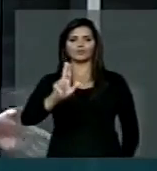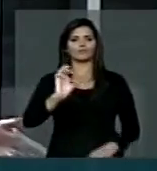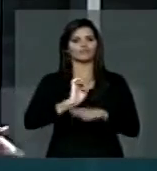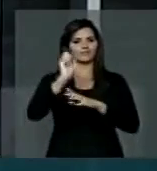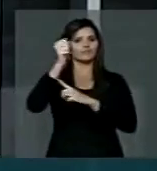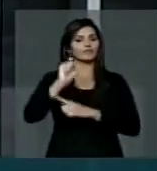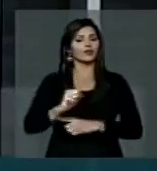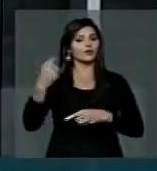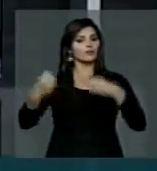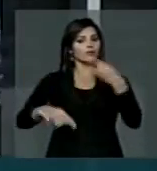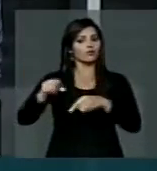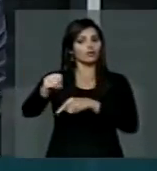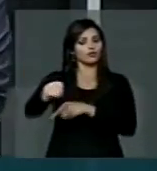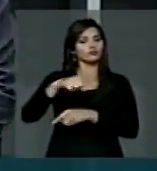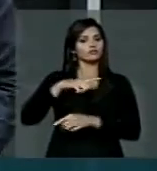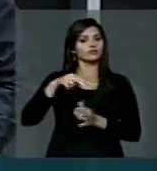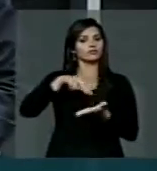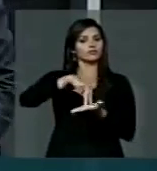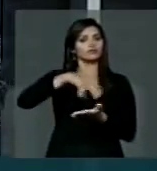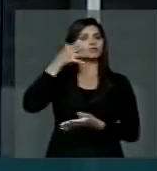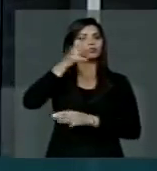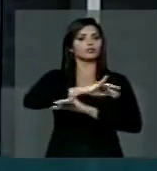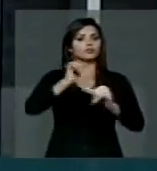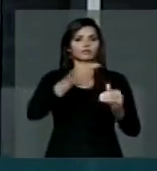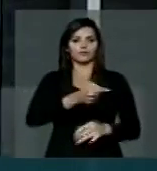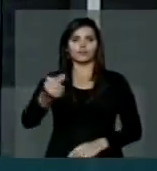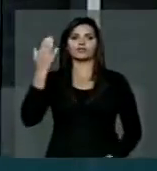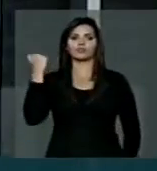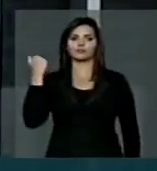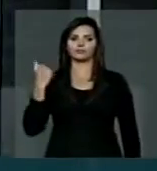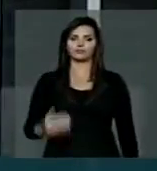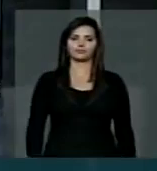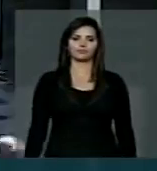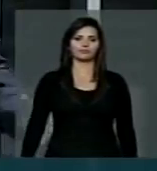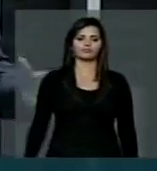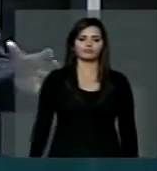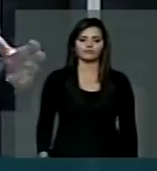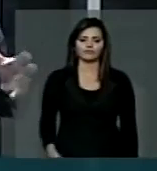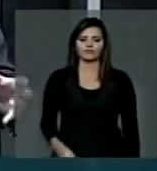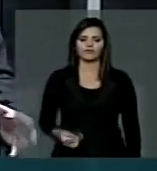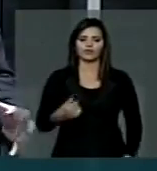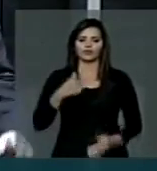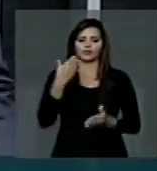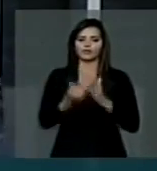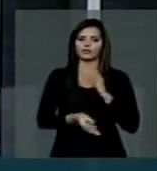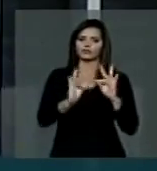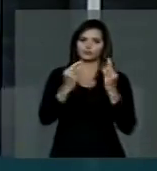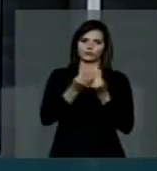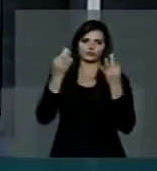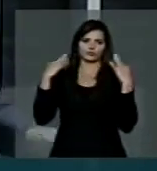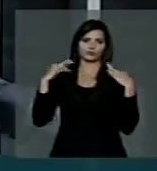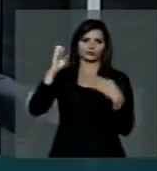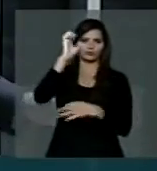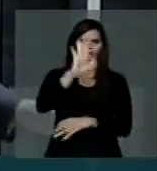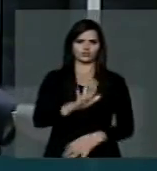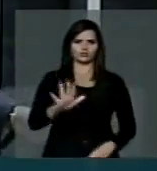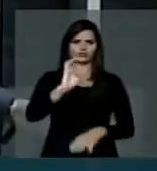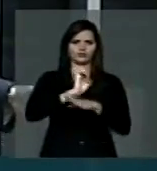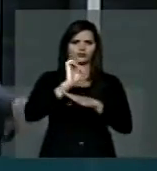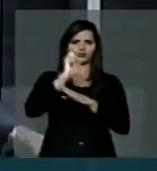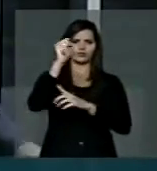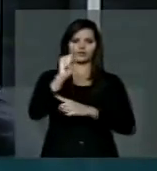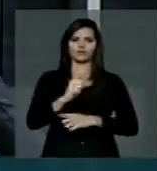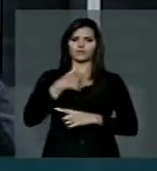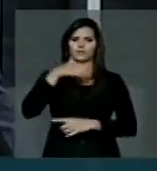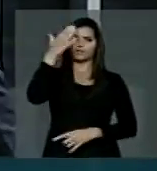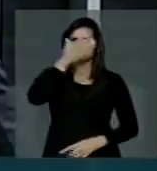esta política, senhor presidente, aqui na tribuna da semana passada, só fazia para adjudicar o turismo no nosso estado como um todo. E a prova maior nós